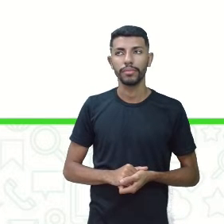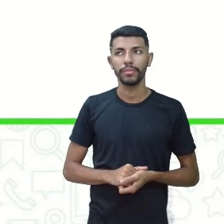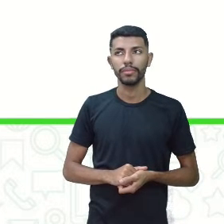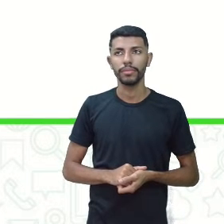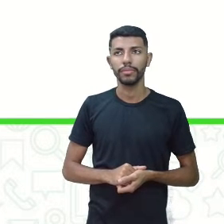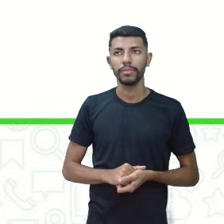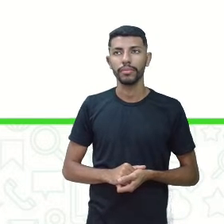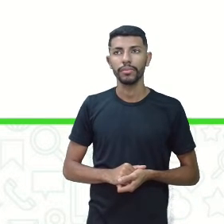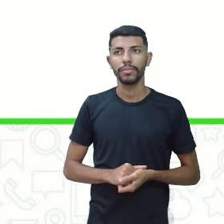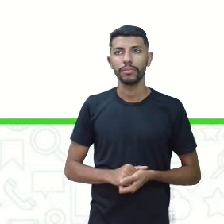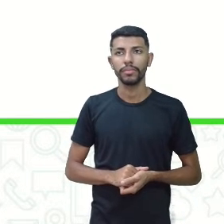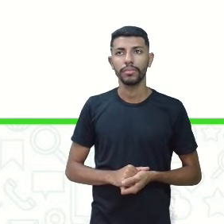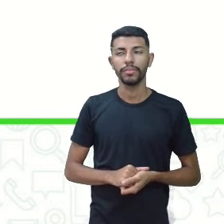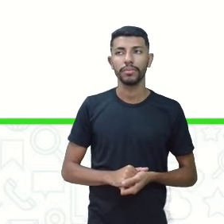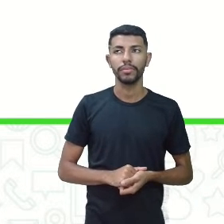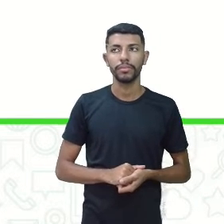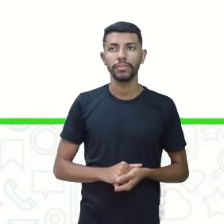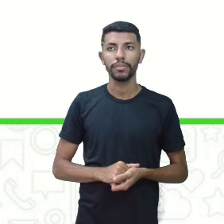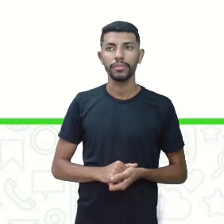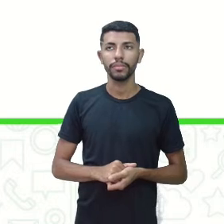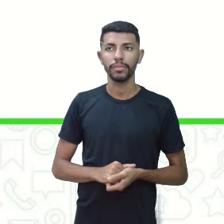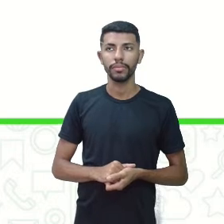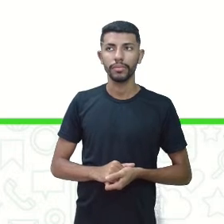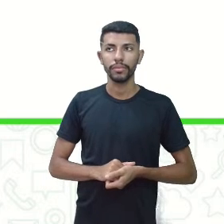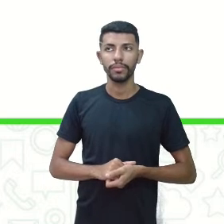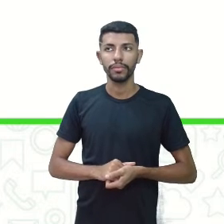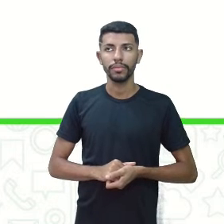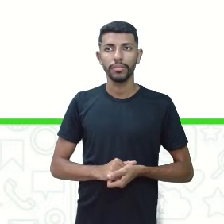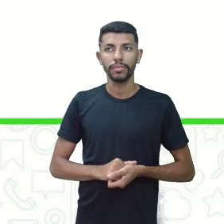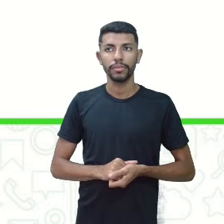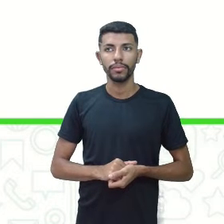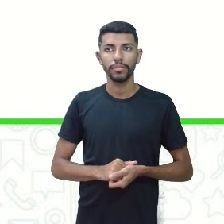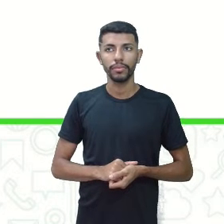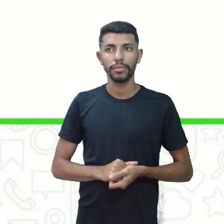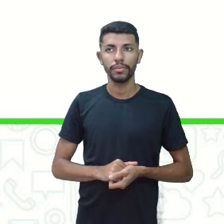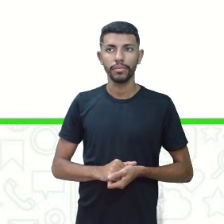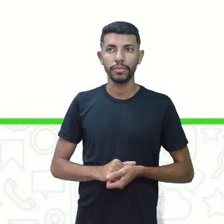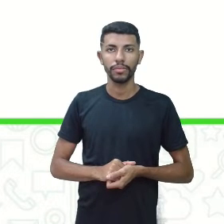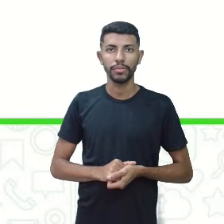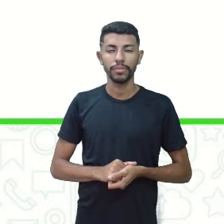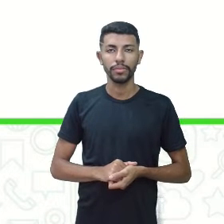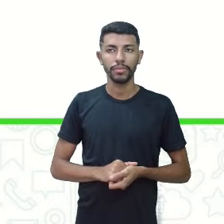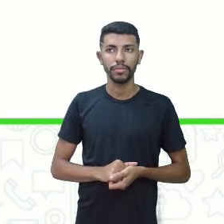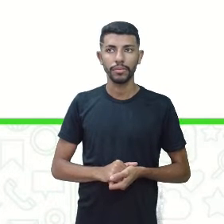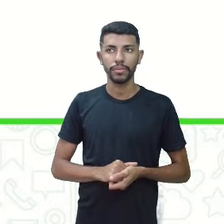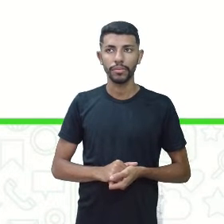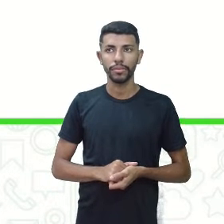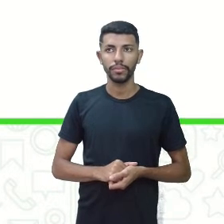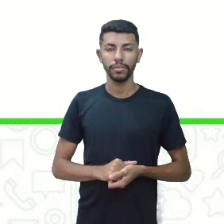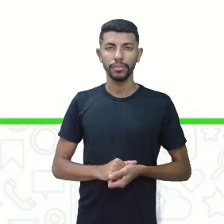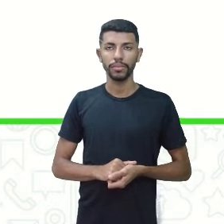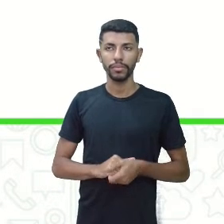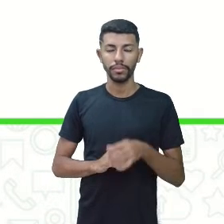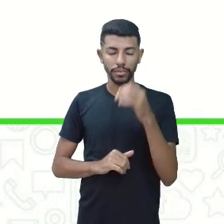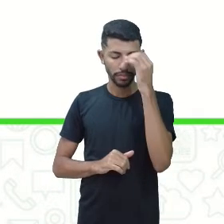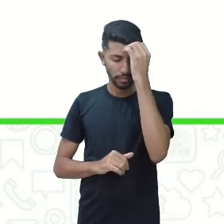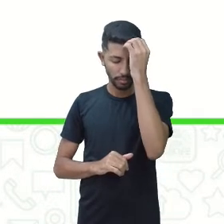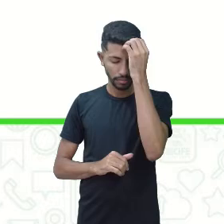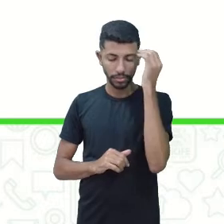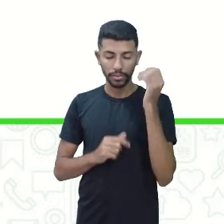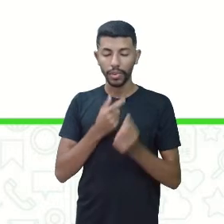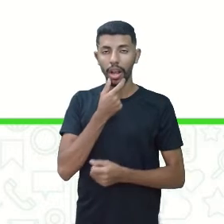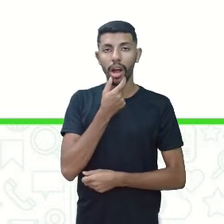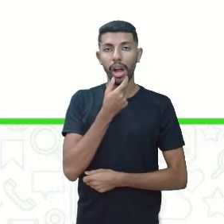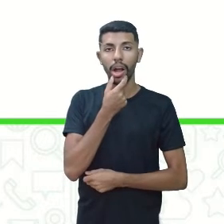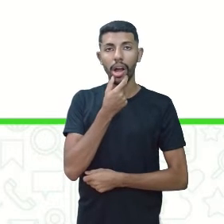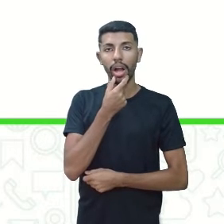I am not. Isso. Onde eu disse you are, eu vou dizer you are not. You are not. He is not. He is not. She